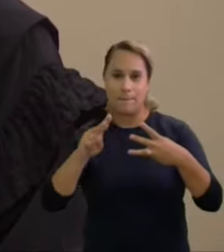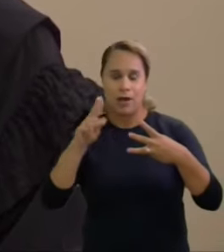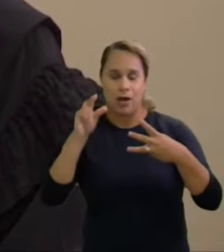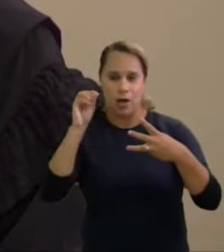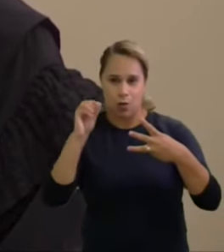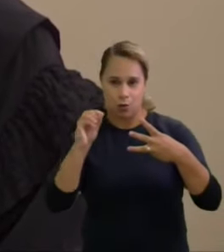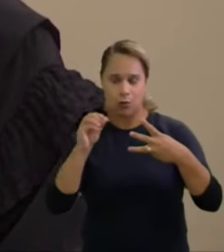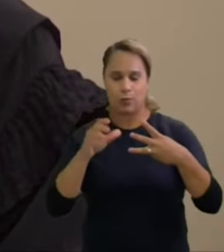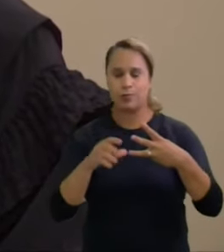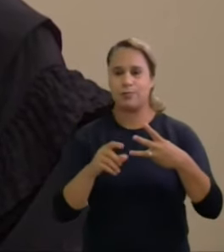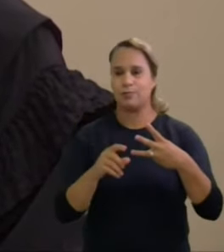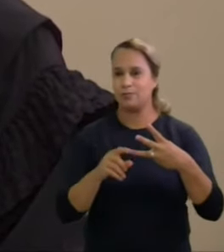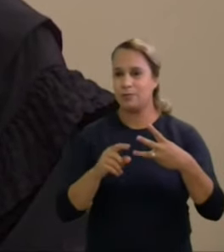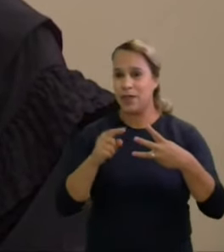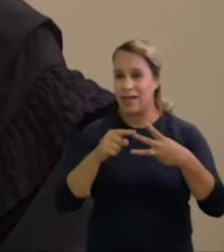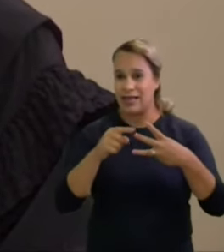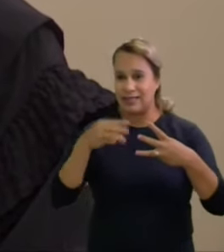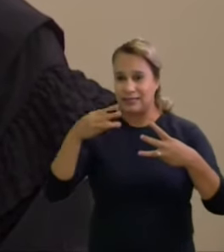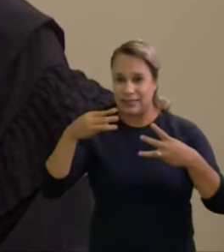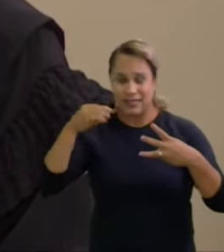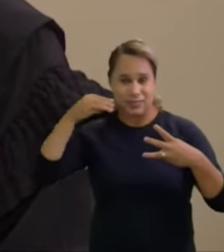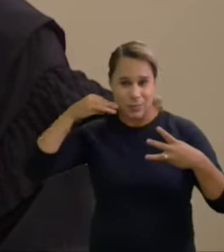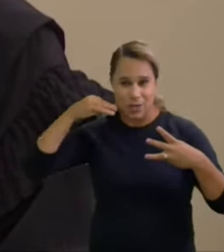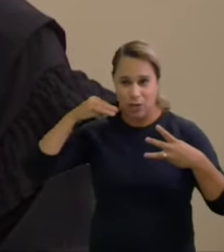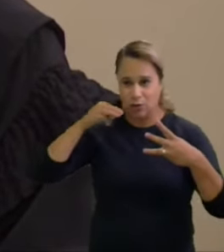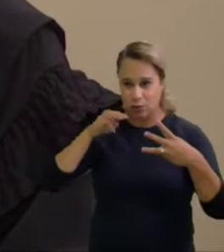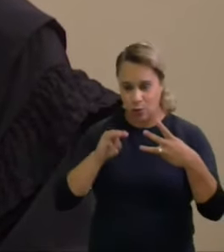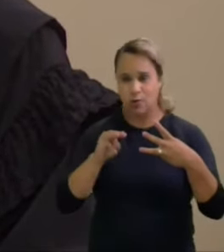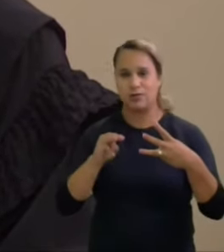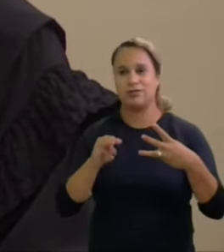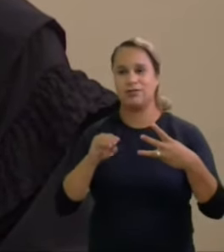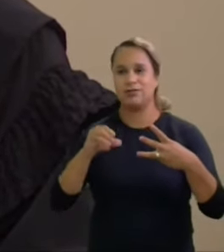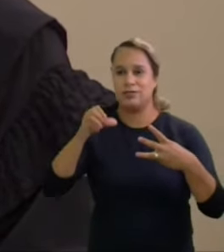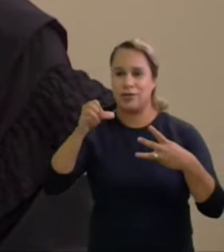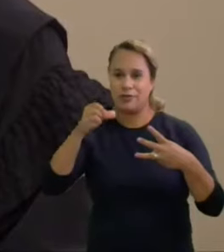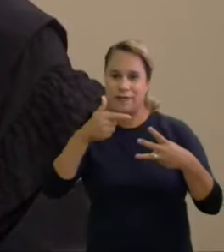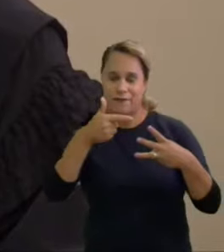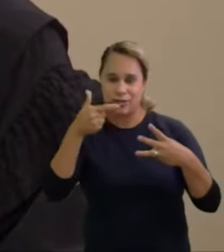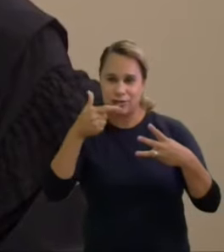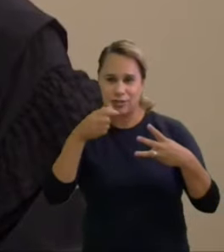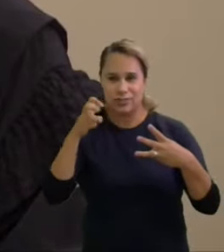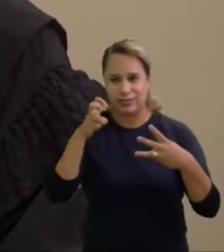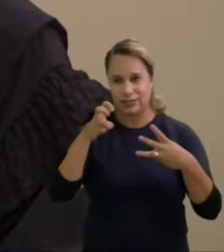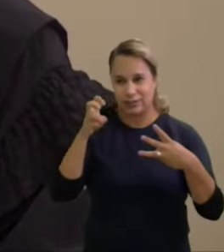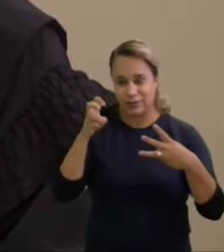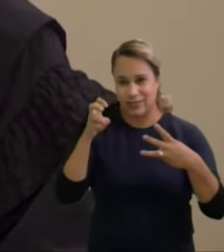.666.922,57